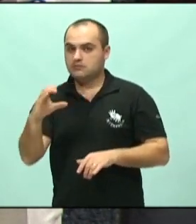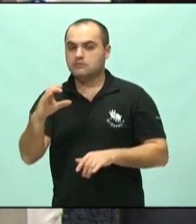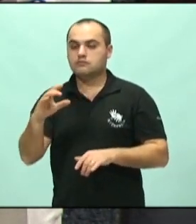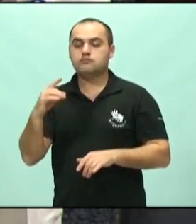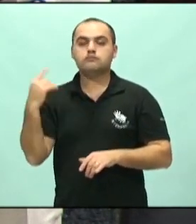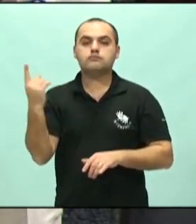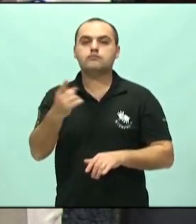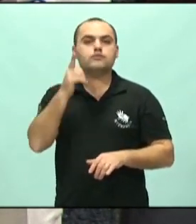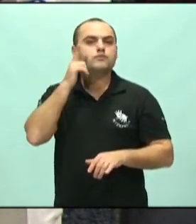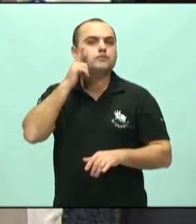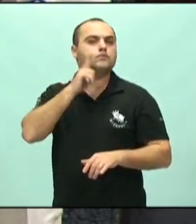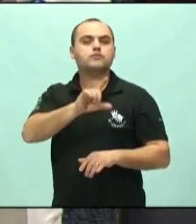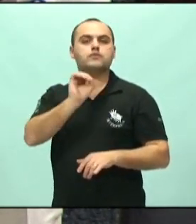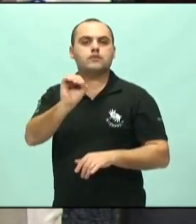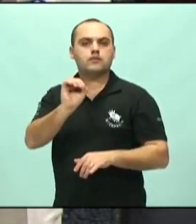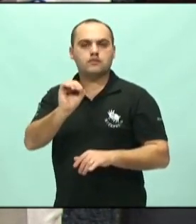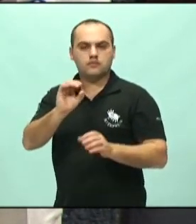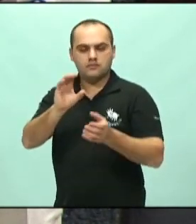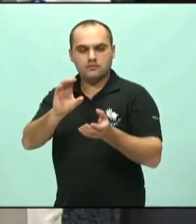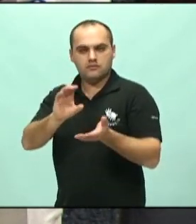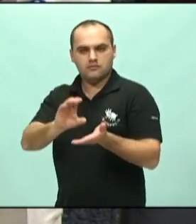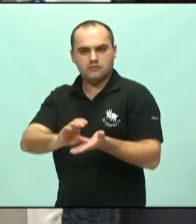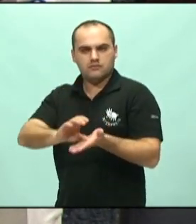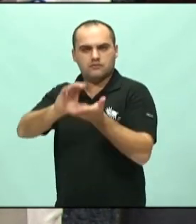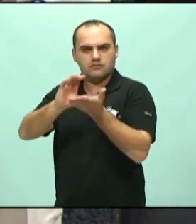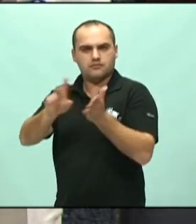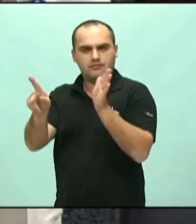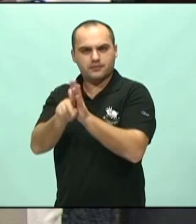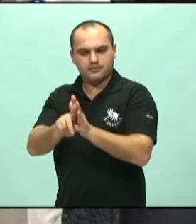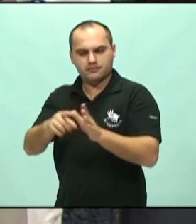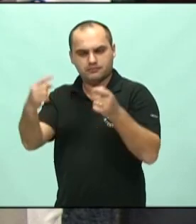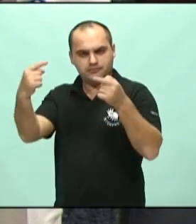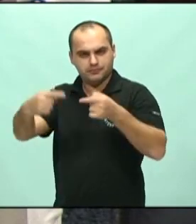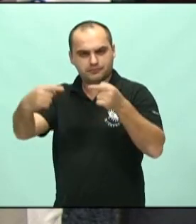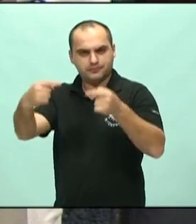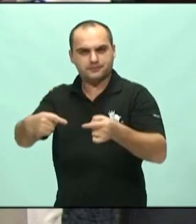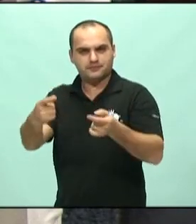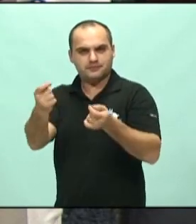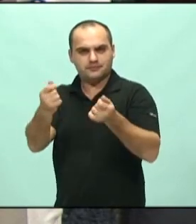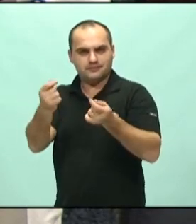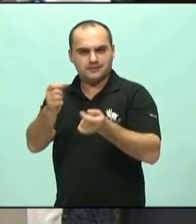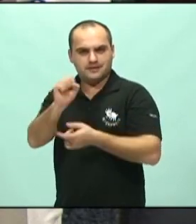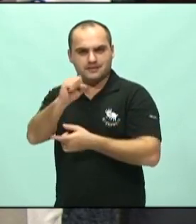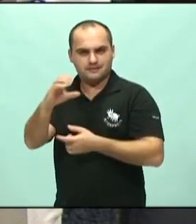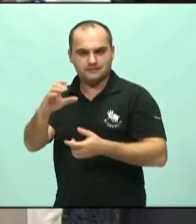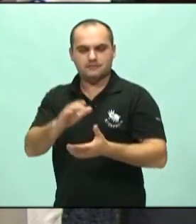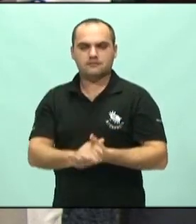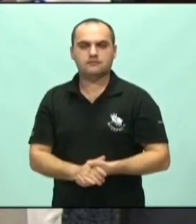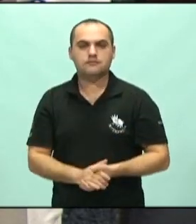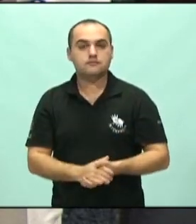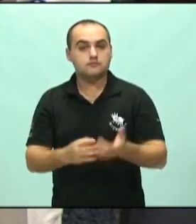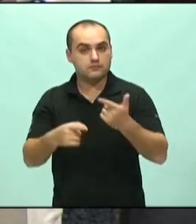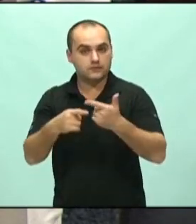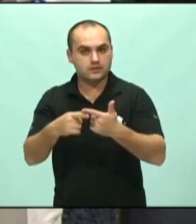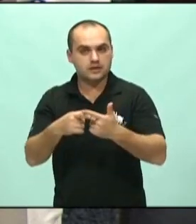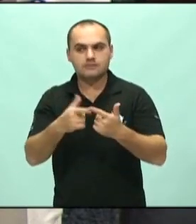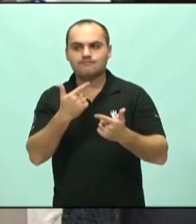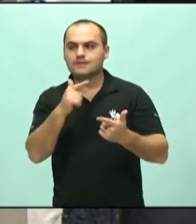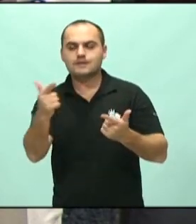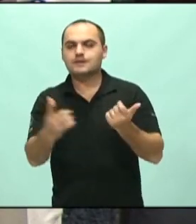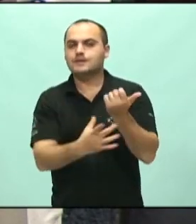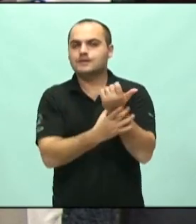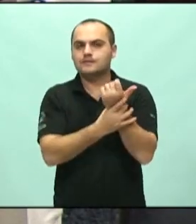constituímos o Comitê de Defesa da Competitividade da Economia Catarinense. Exatamente pela insegurança